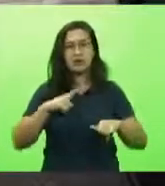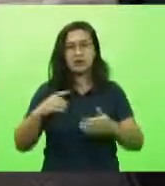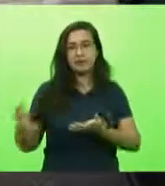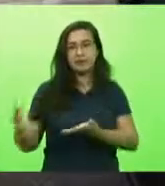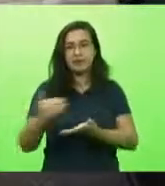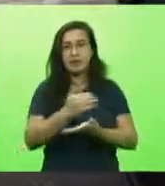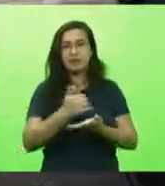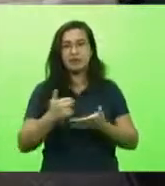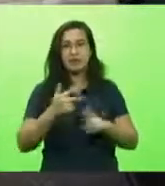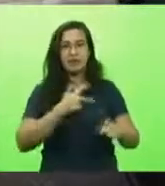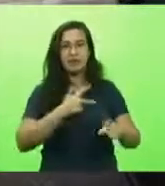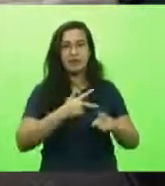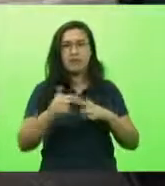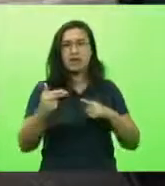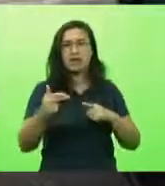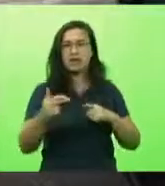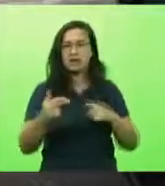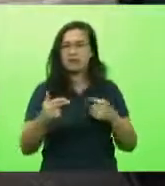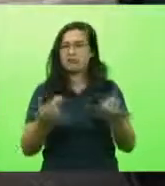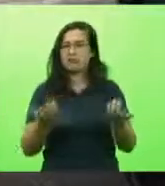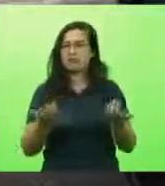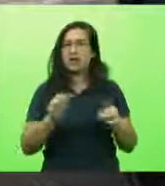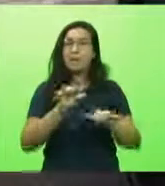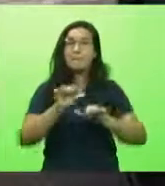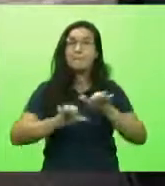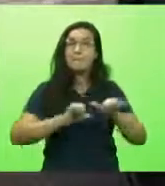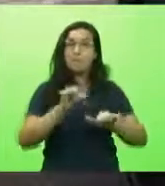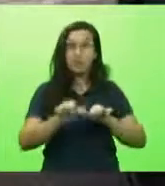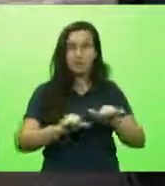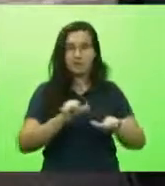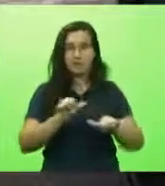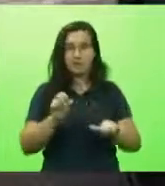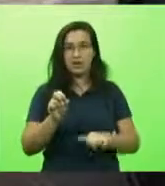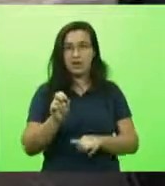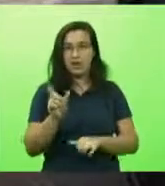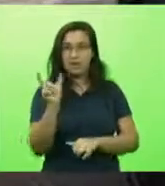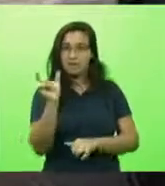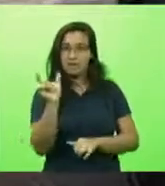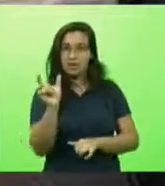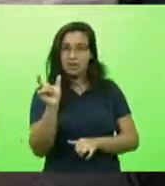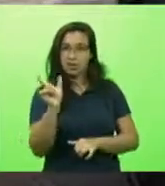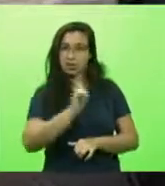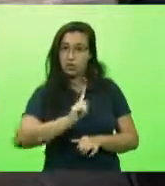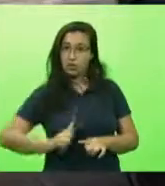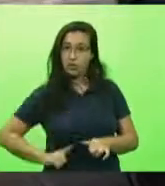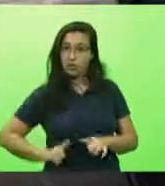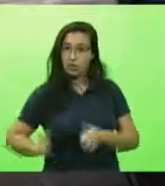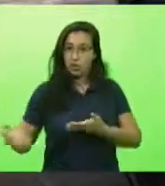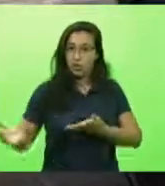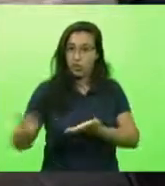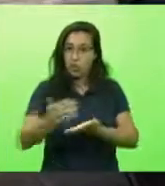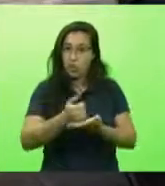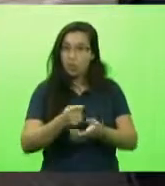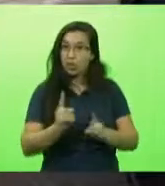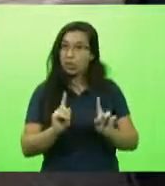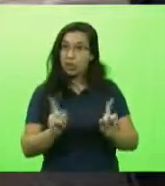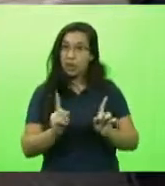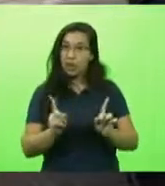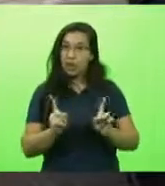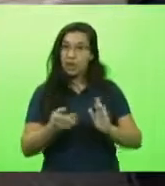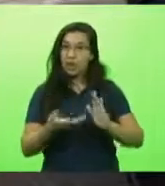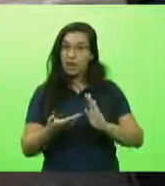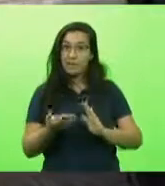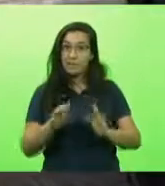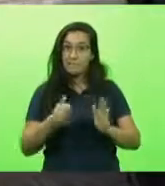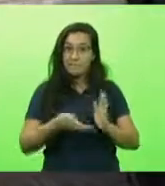Vamos, recordes. Vamos mudar essa frase. Não é que o governo arrecadou mais. Ele tirou mais dinheiro